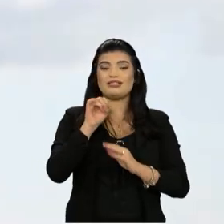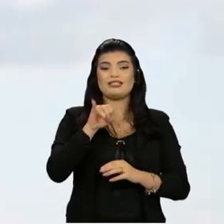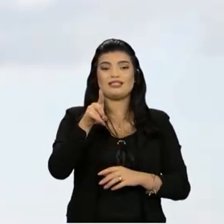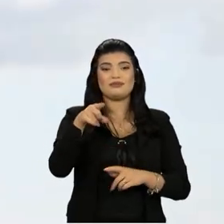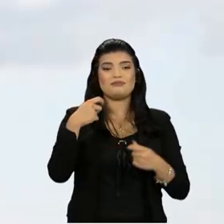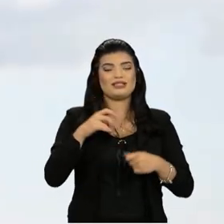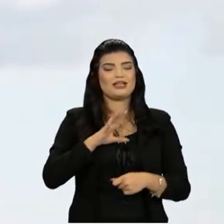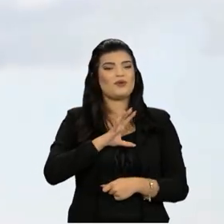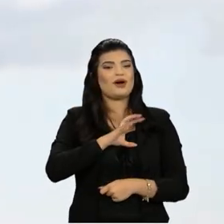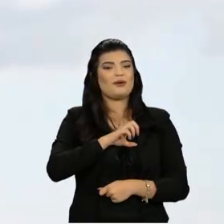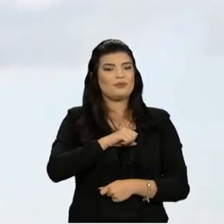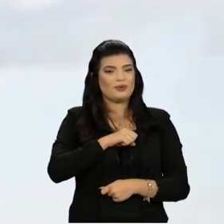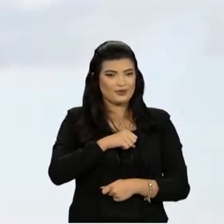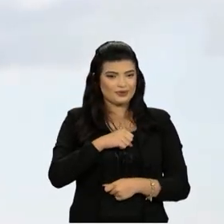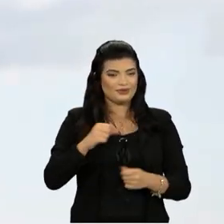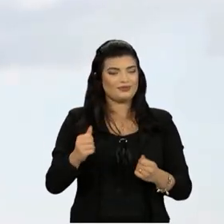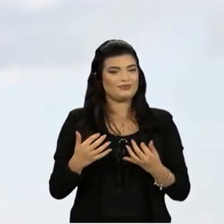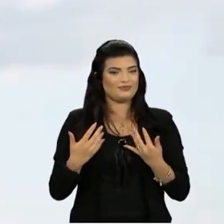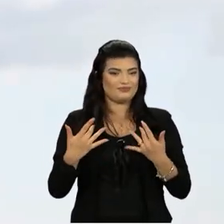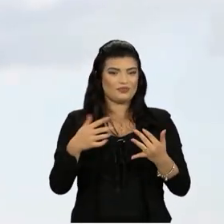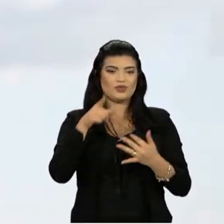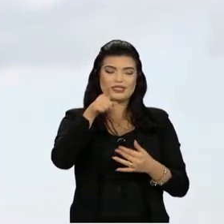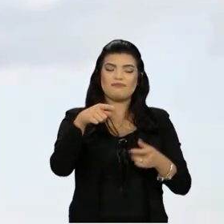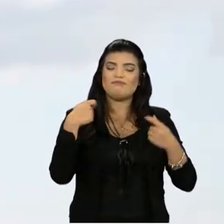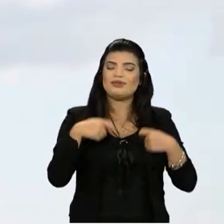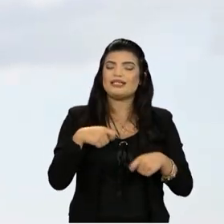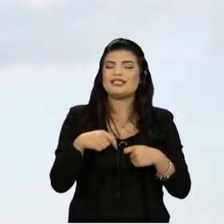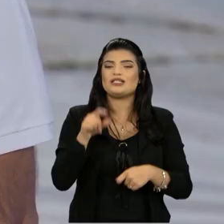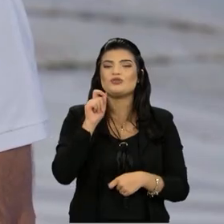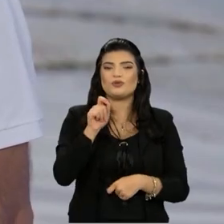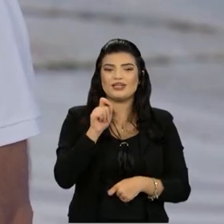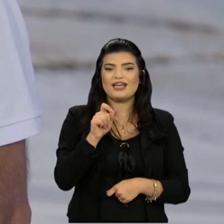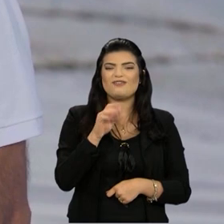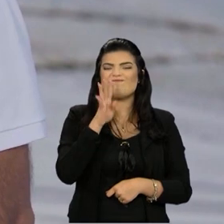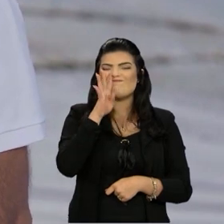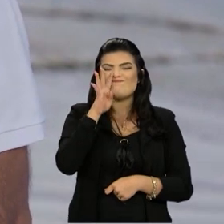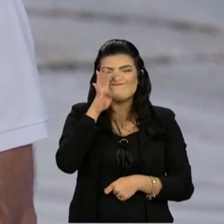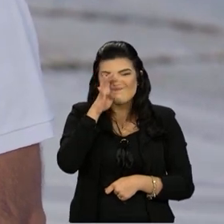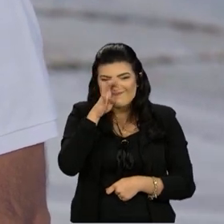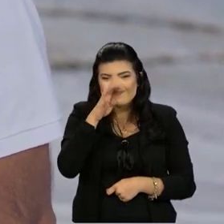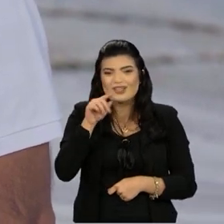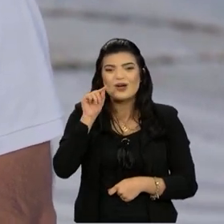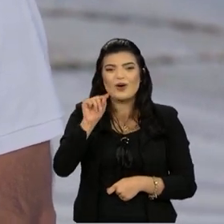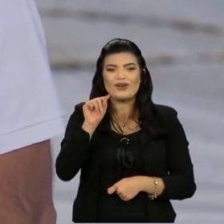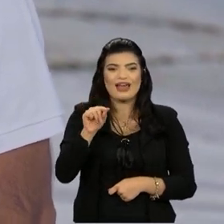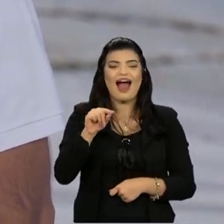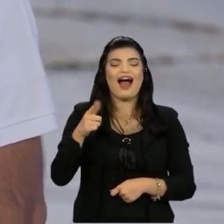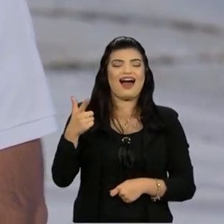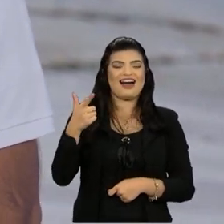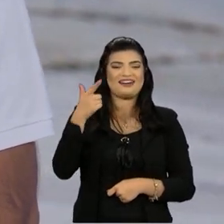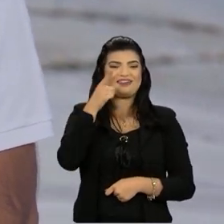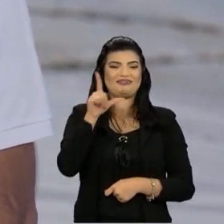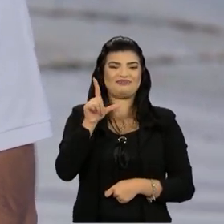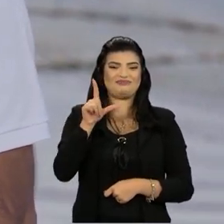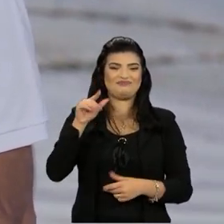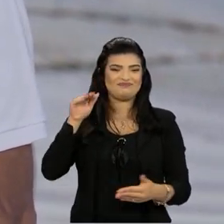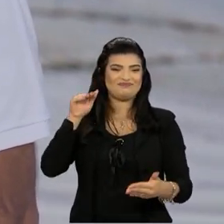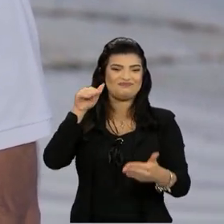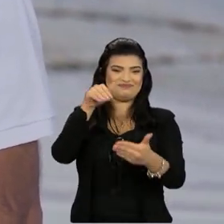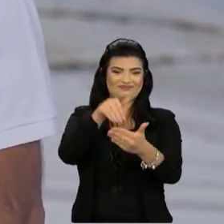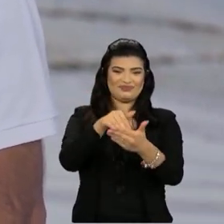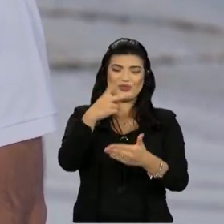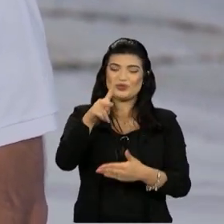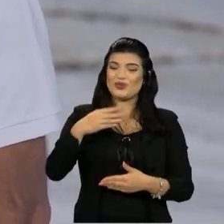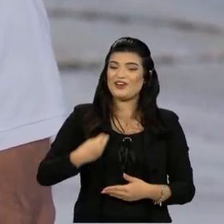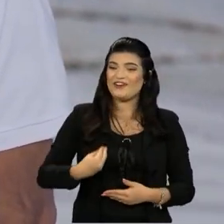pelo cultivo. Eu falo por mim que você tem que ter muita teimosia, que é para você poder chegar a algum ponto da sua